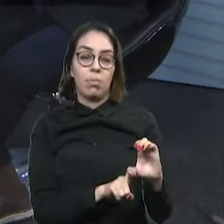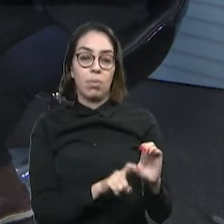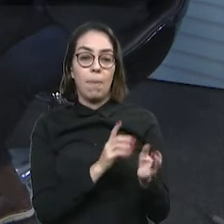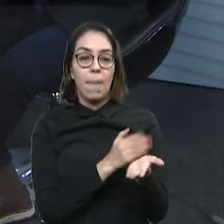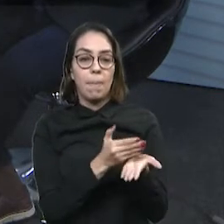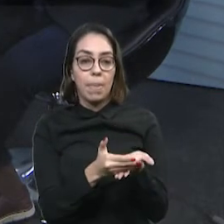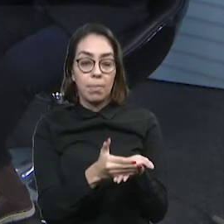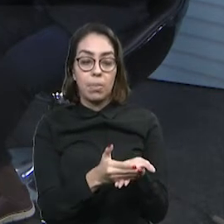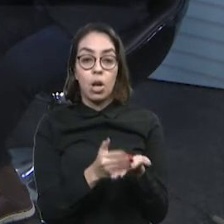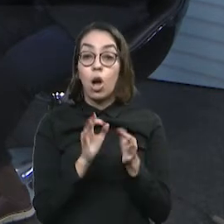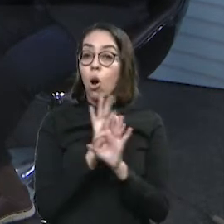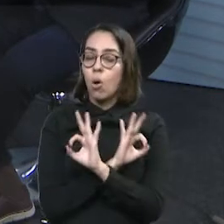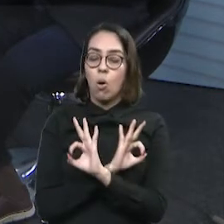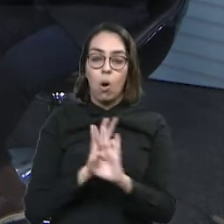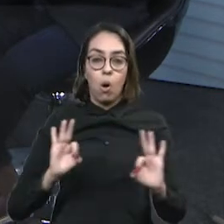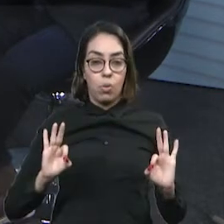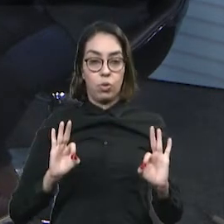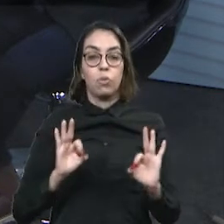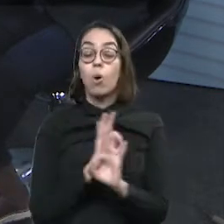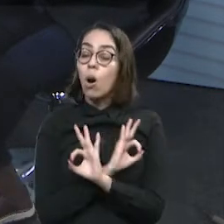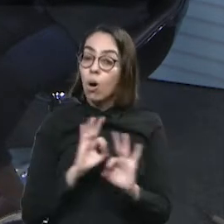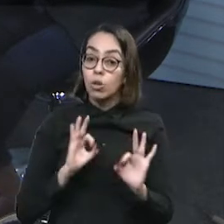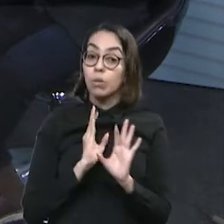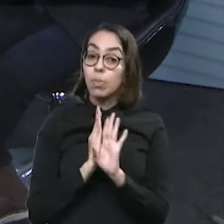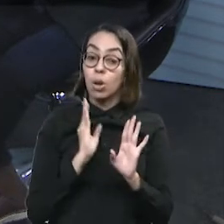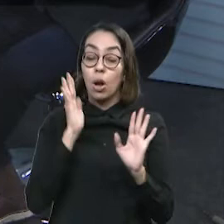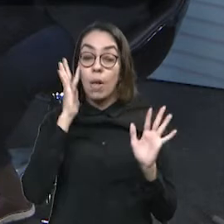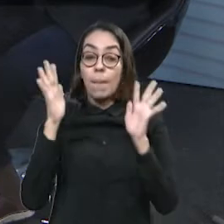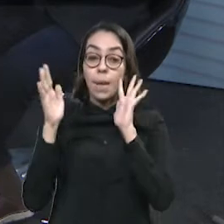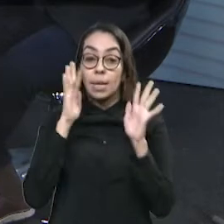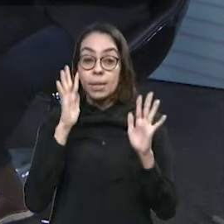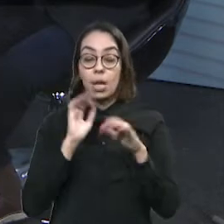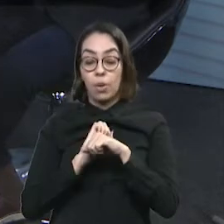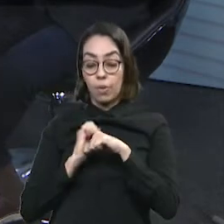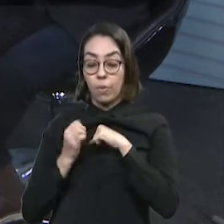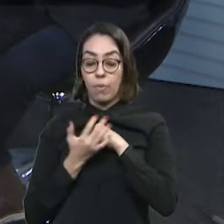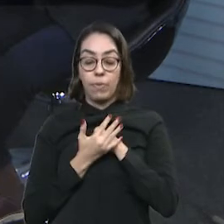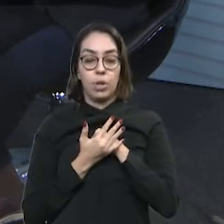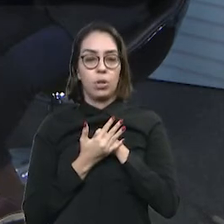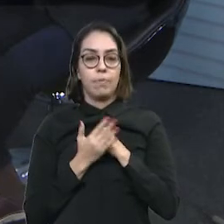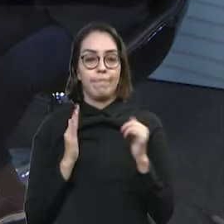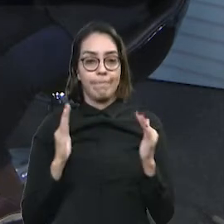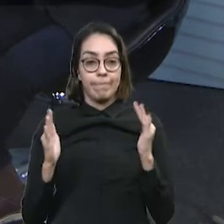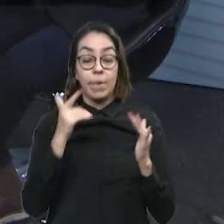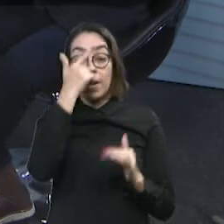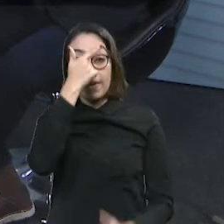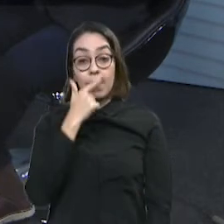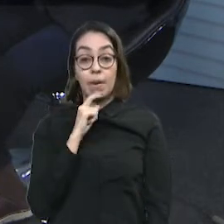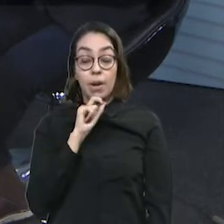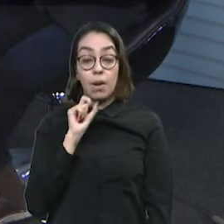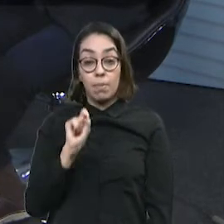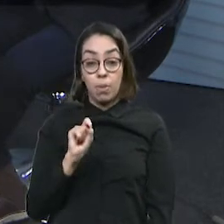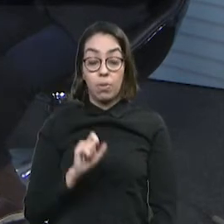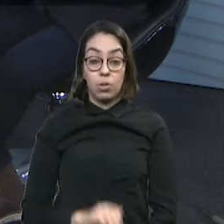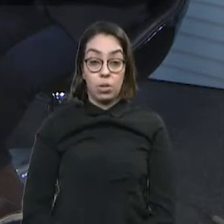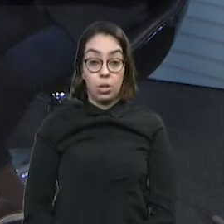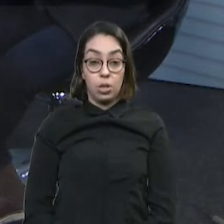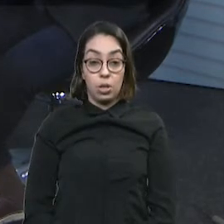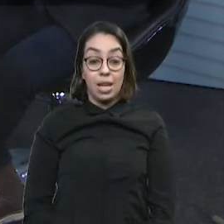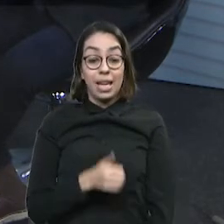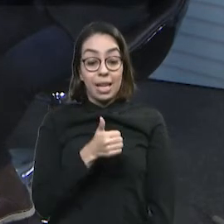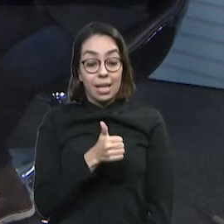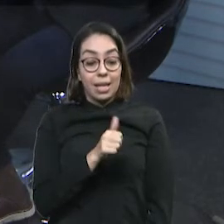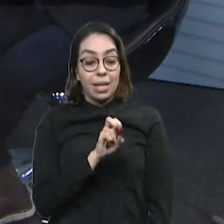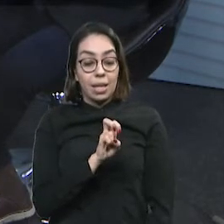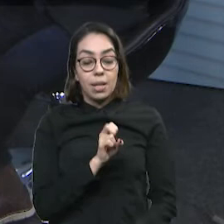isso aí? É ótimo. É ótimo porque, considerando a pandemia. E quem vai ter acesso a esse desconto? Vai ser até 15 anos para pagar com descontos que